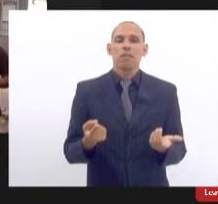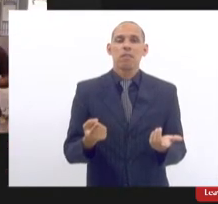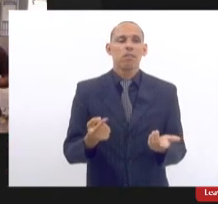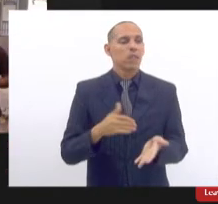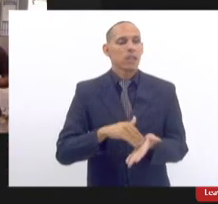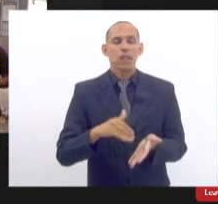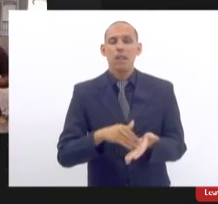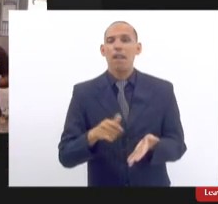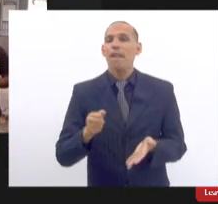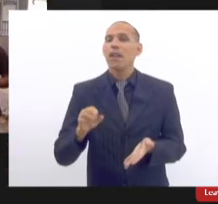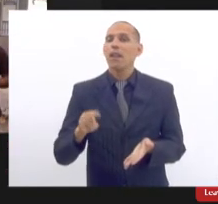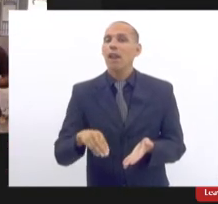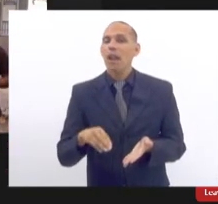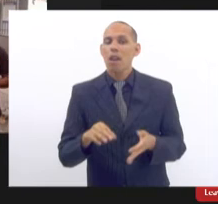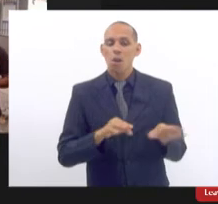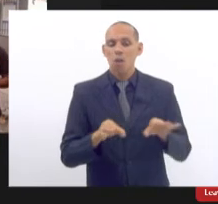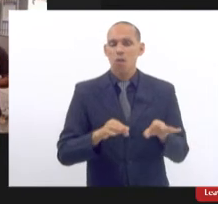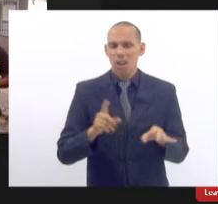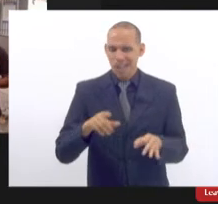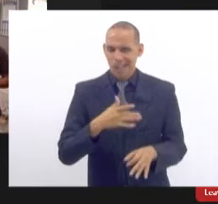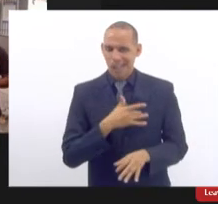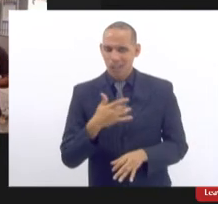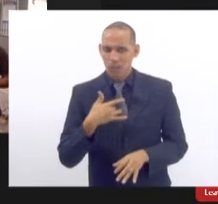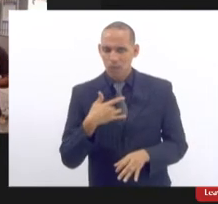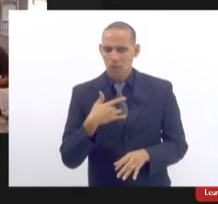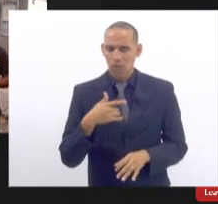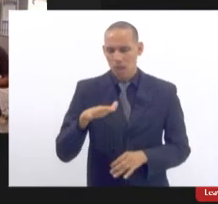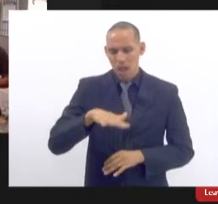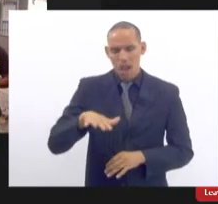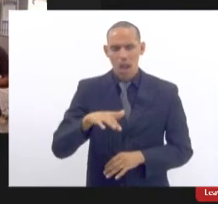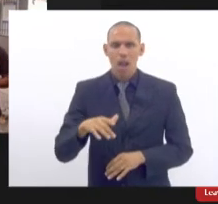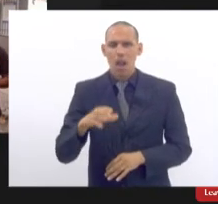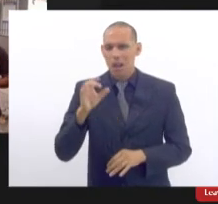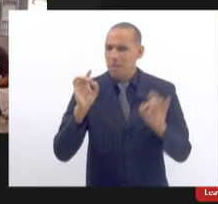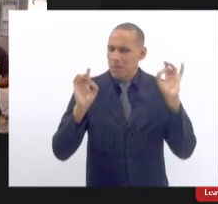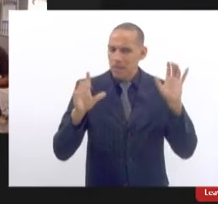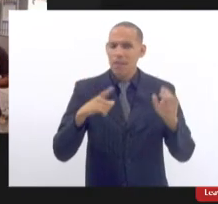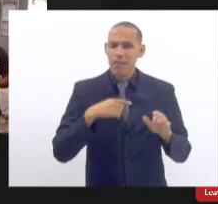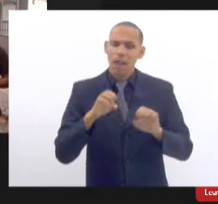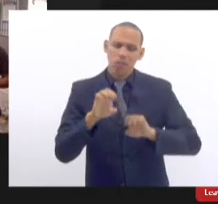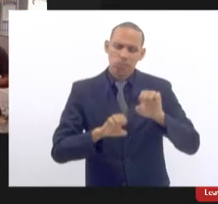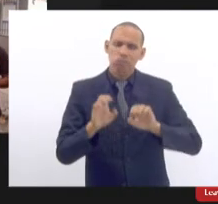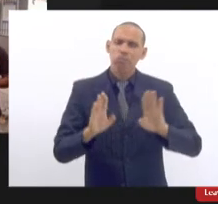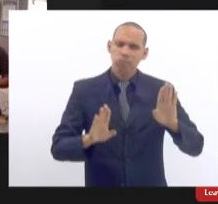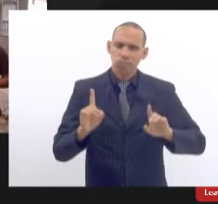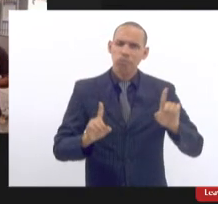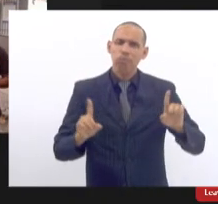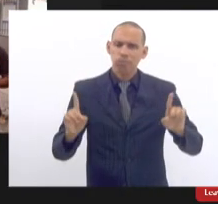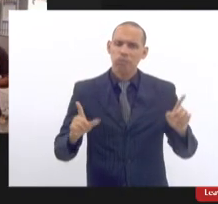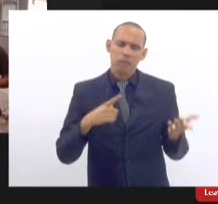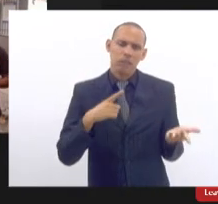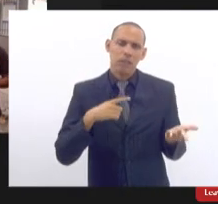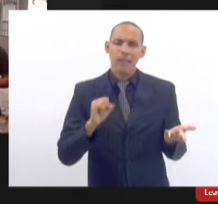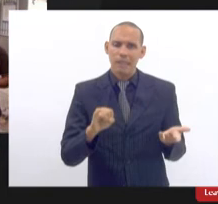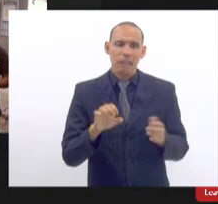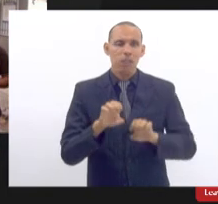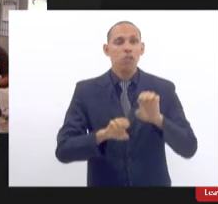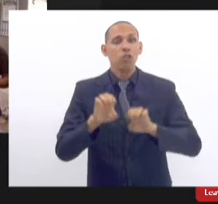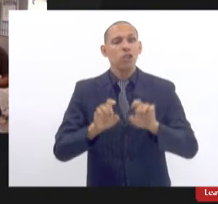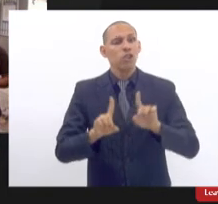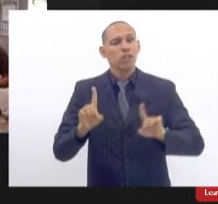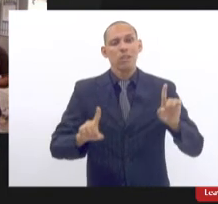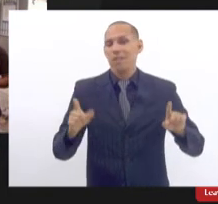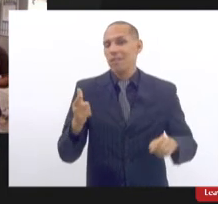de saúde tem um departamento específico para essa parte das estatísticas sem estatística não há saúde